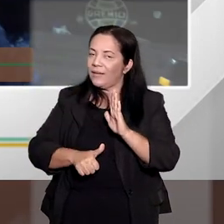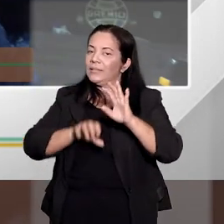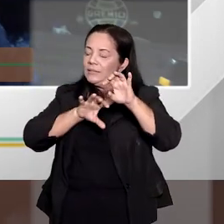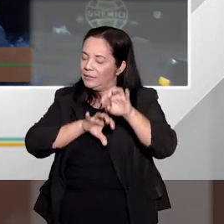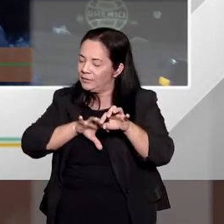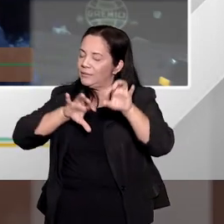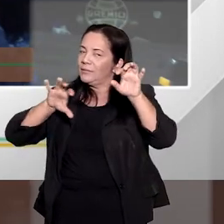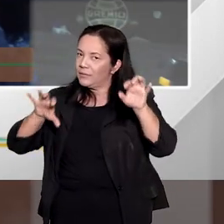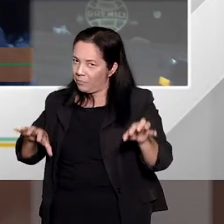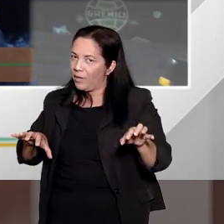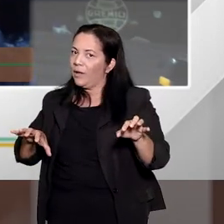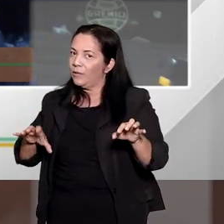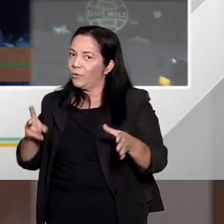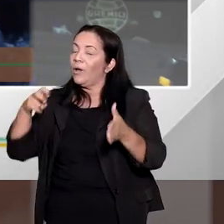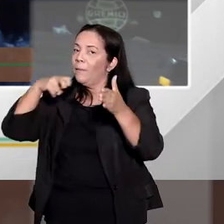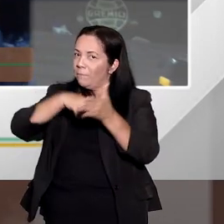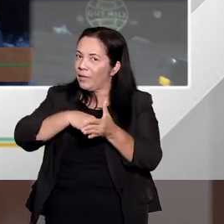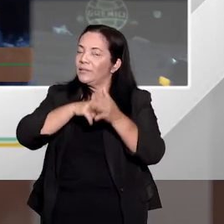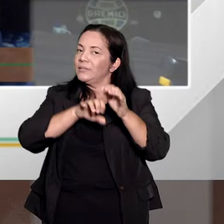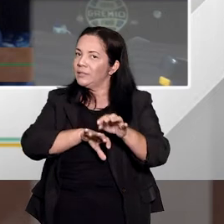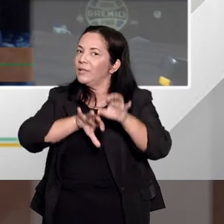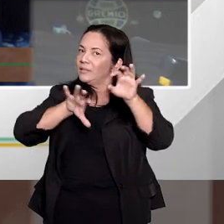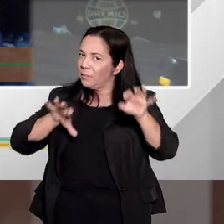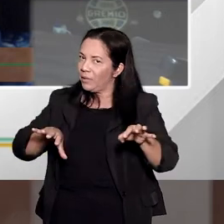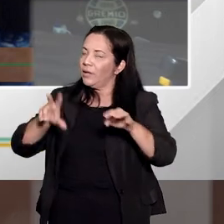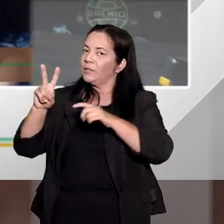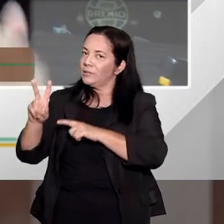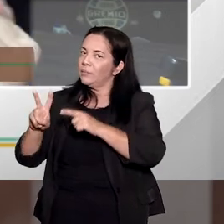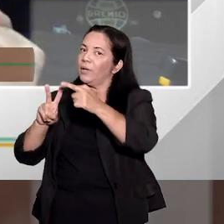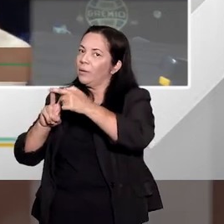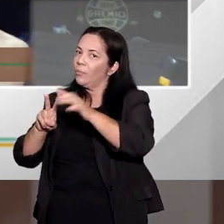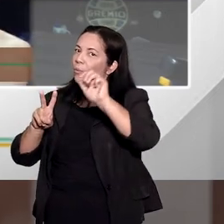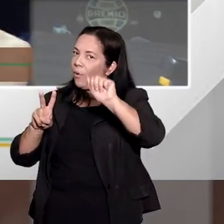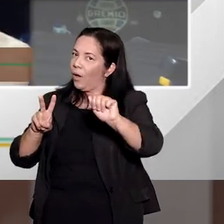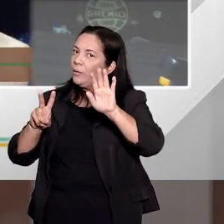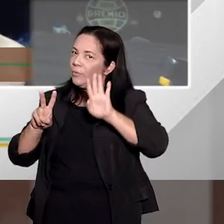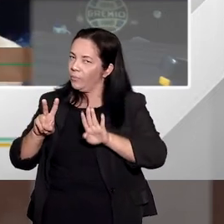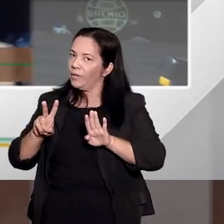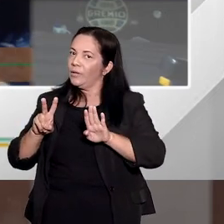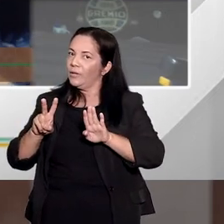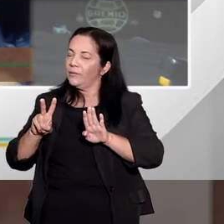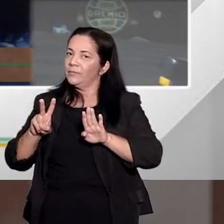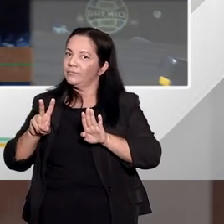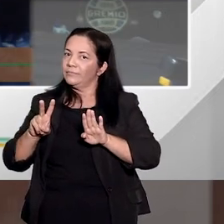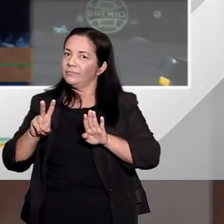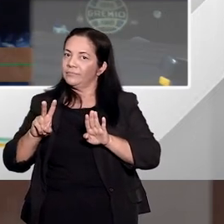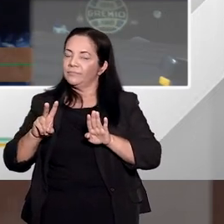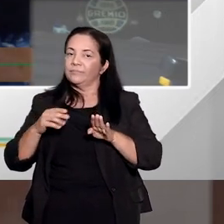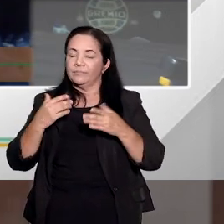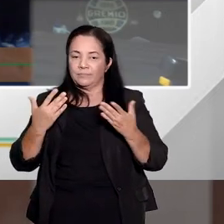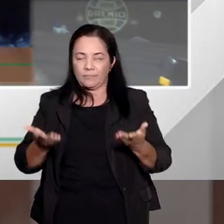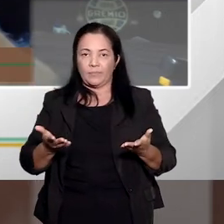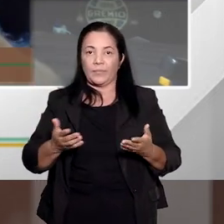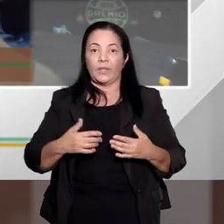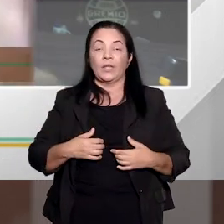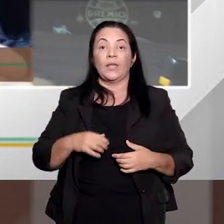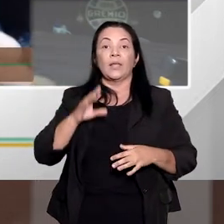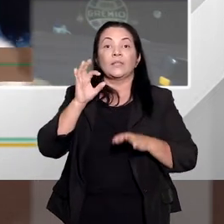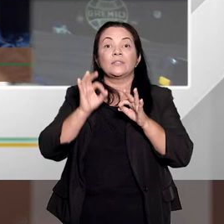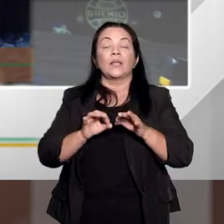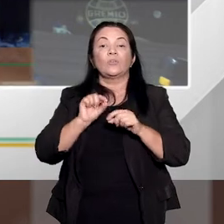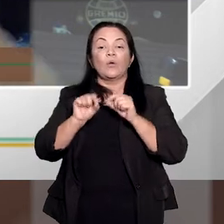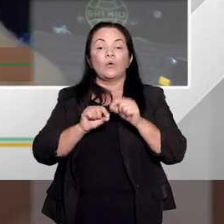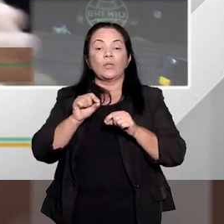réus e a pena estabelecida para o outro réu, então o correto é a